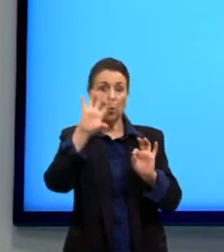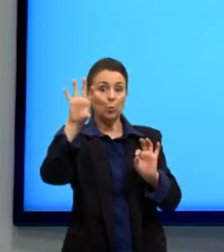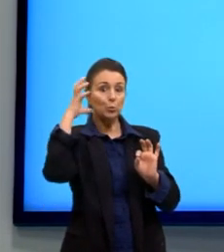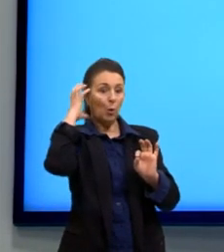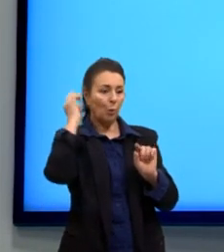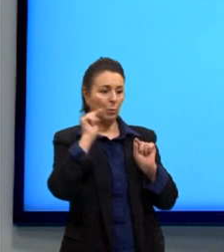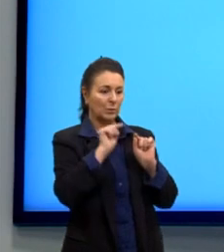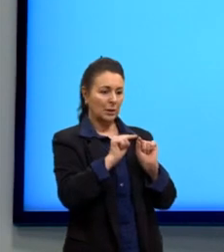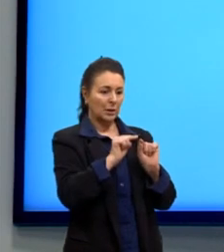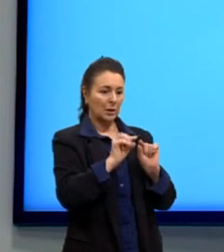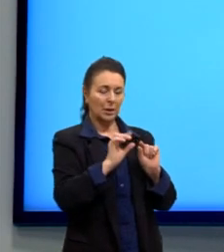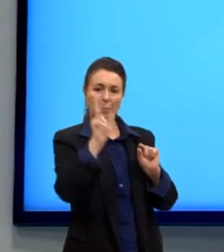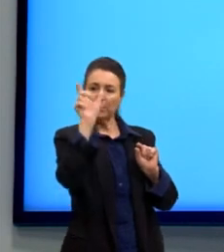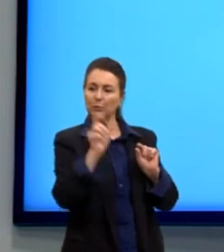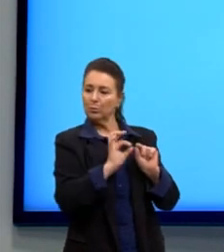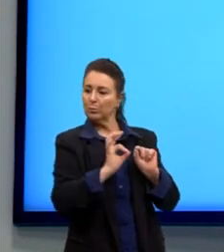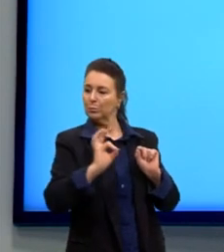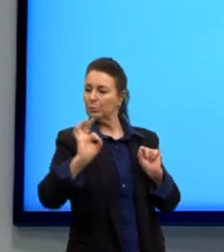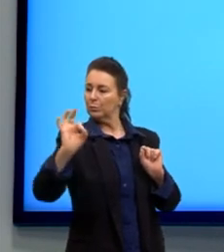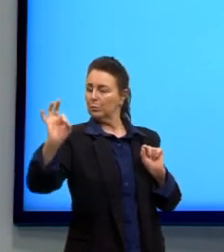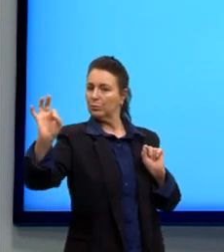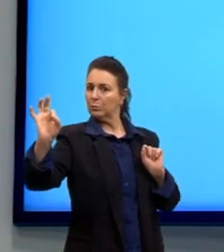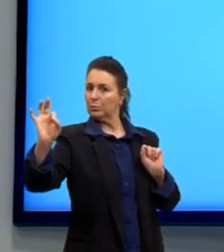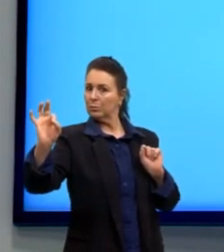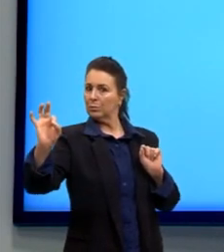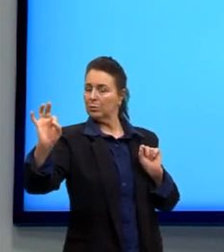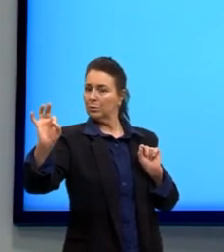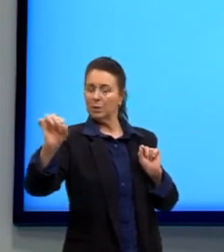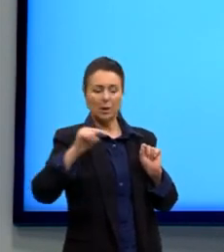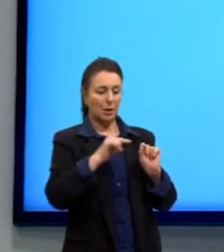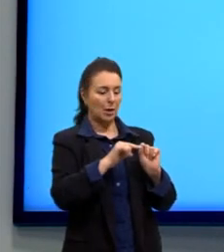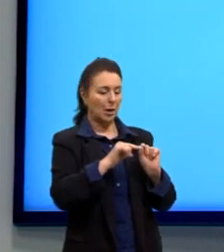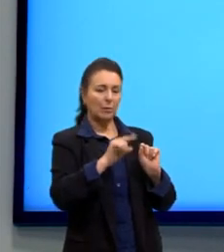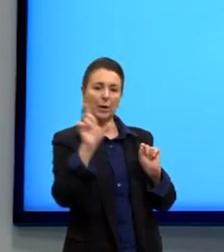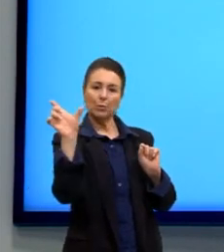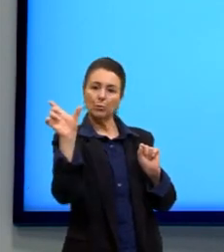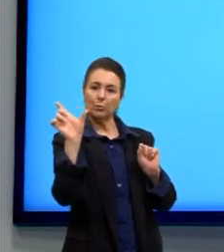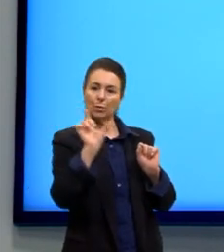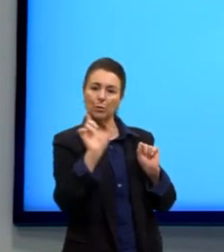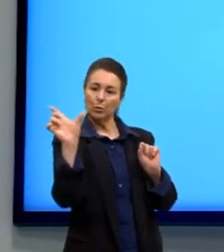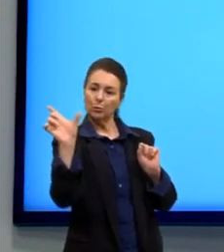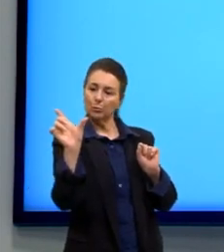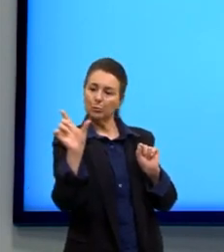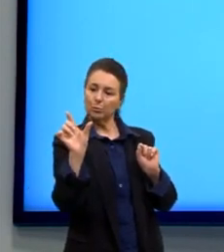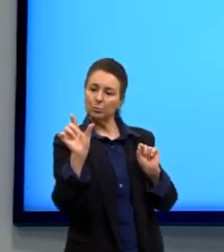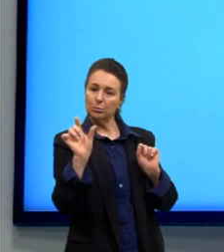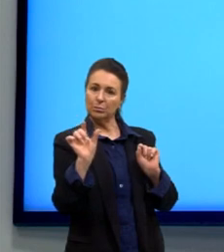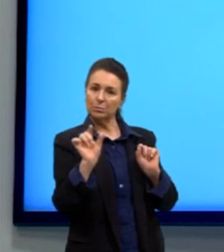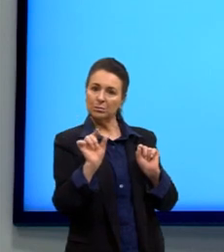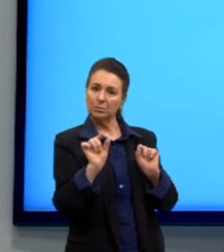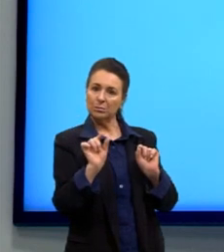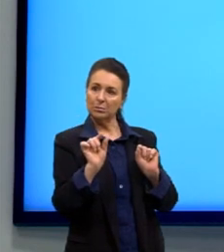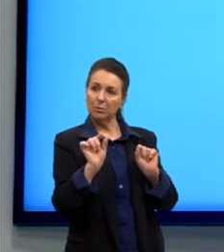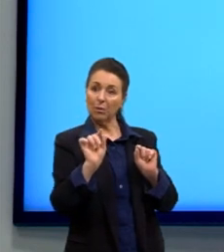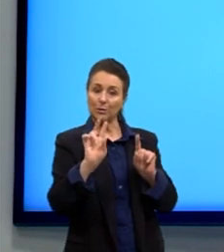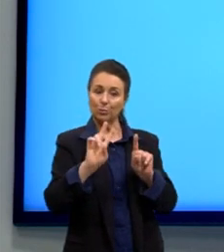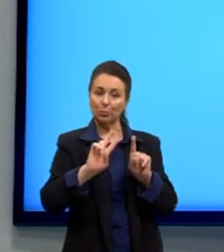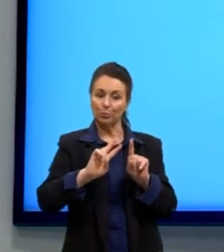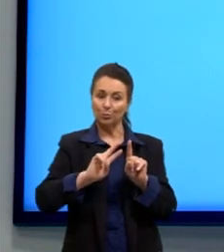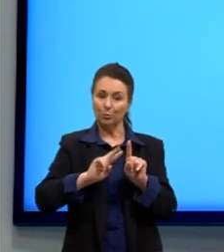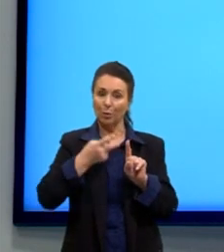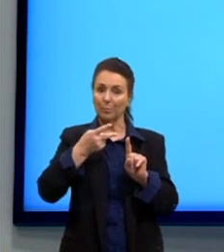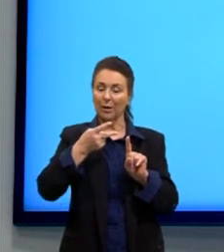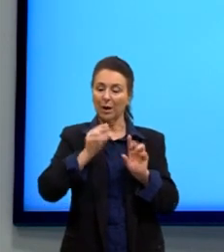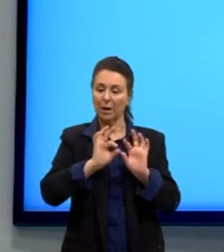certo? Então, ó, se eu tenho uma certa distância, eu tenho uma intensidade específica. Agora, se eu dobro essa distância,